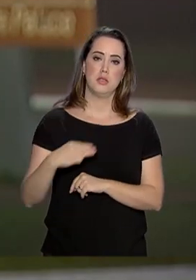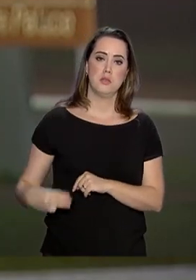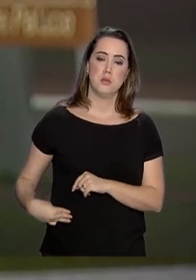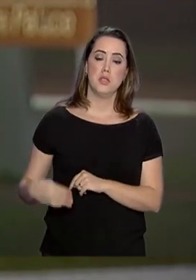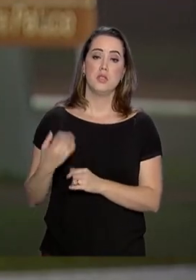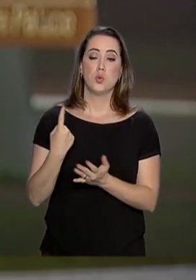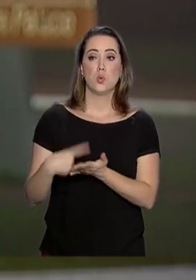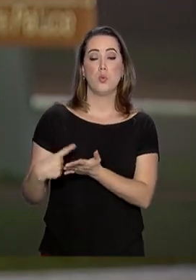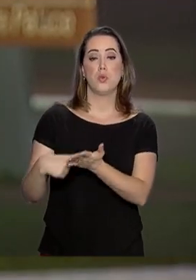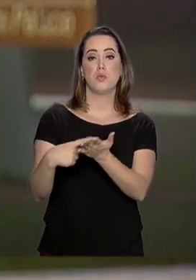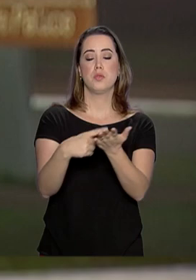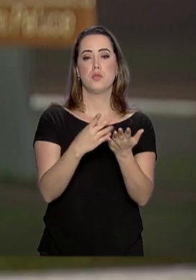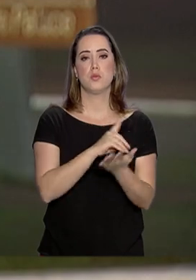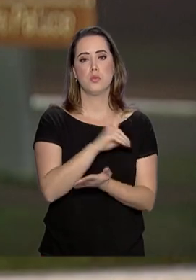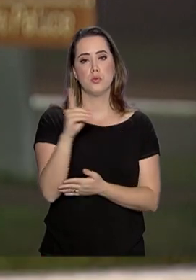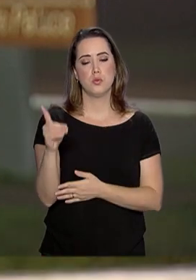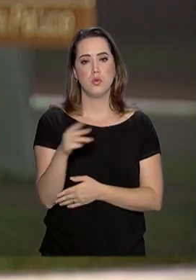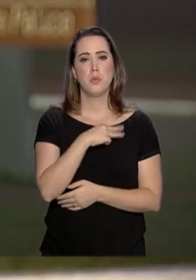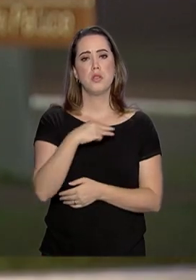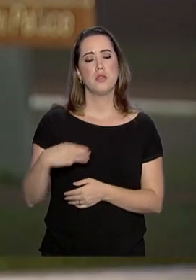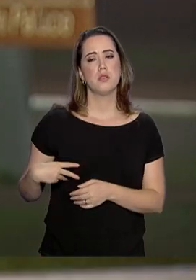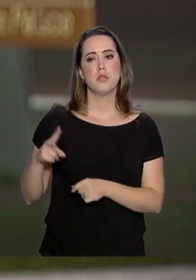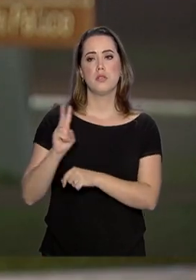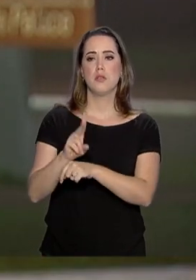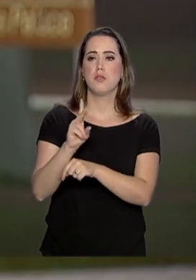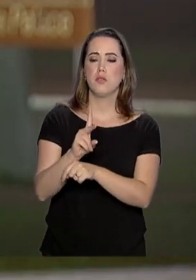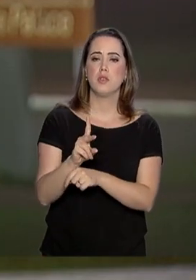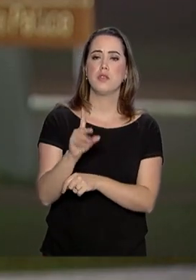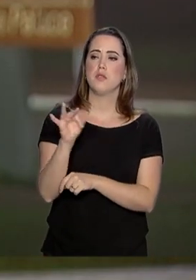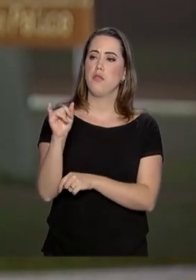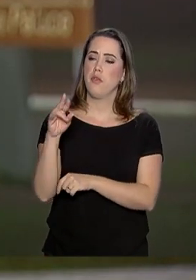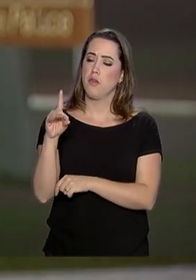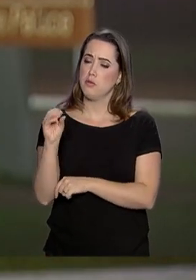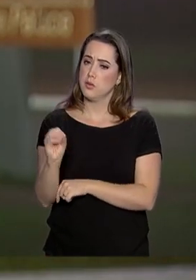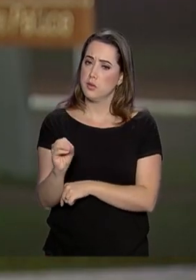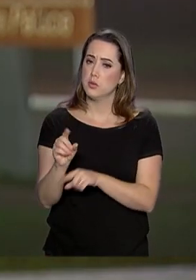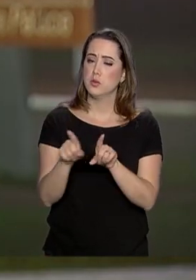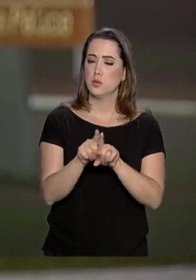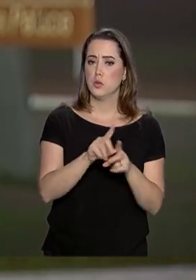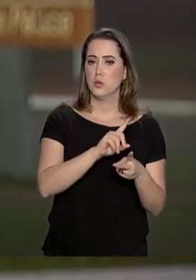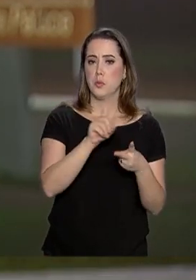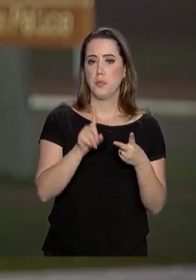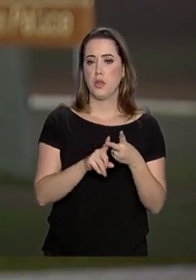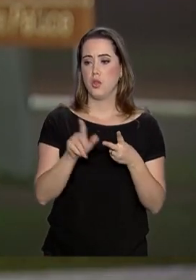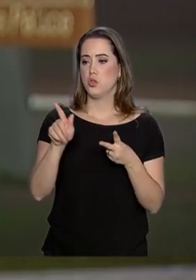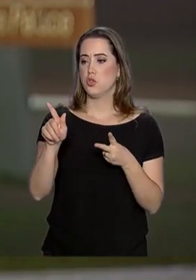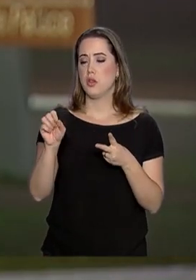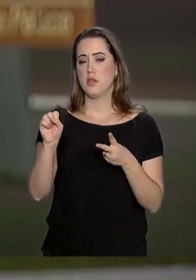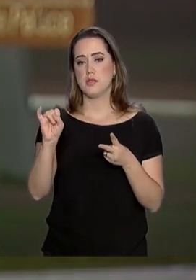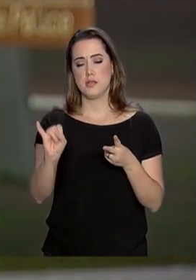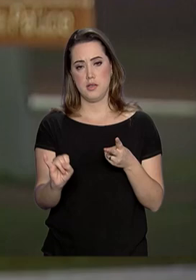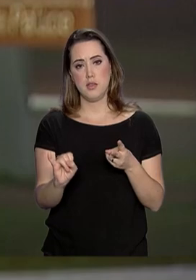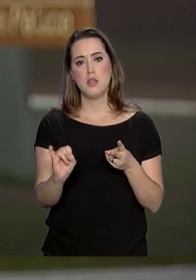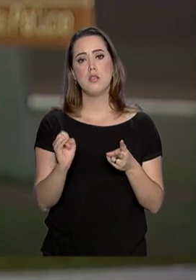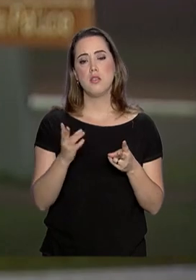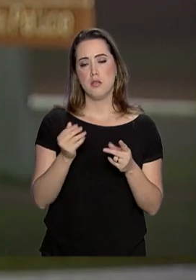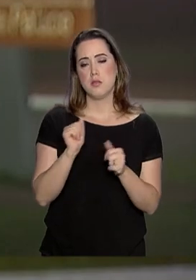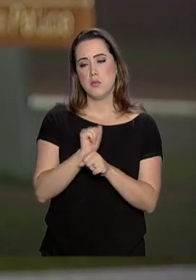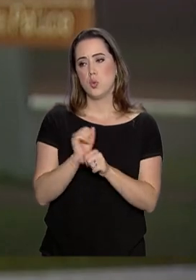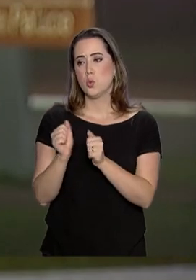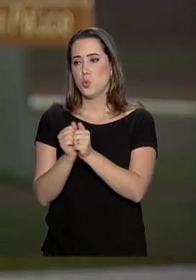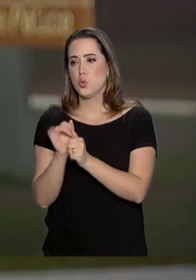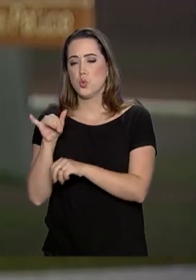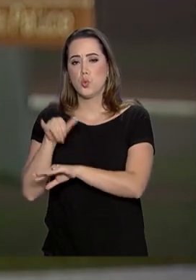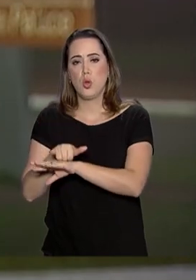acordo com a agenda. O ministro da Defesa, Fernando Azevedo, do GSI, General Augusto Heleno, que também foi recebê-lo lá na base